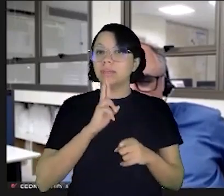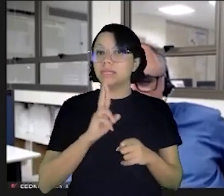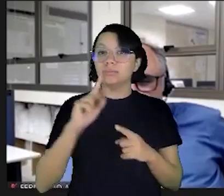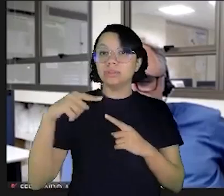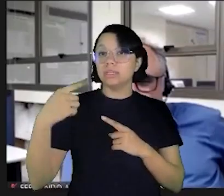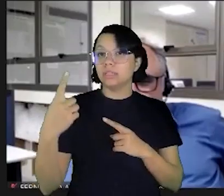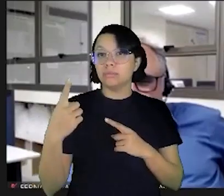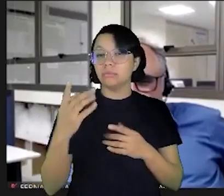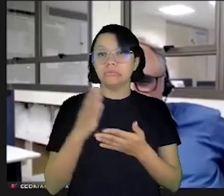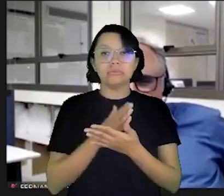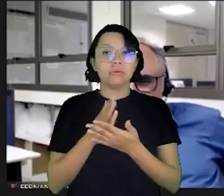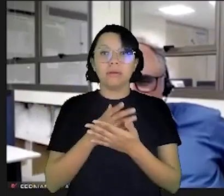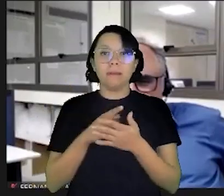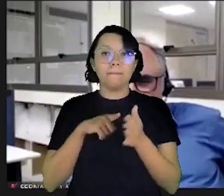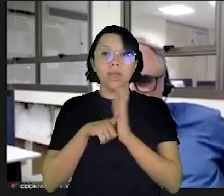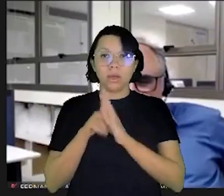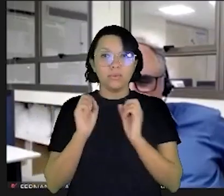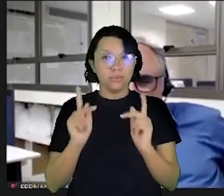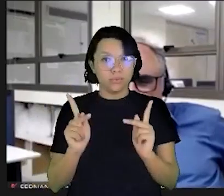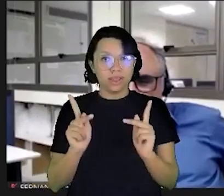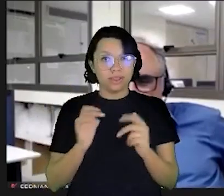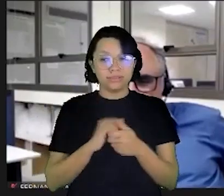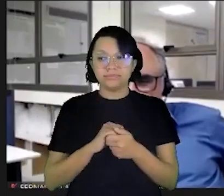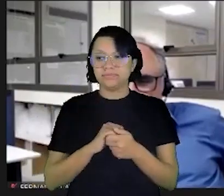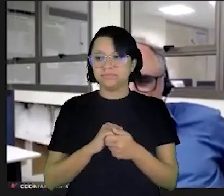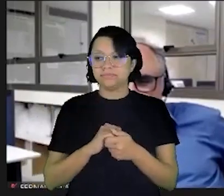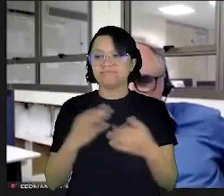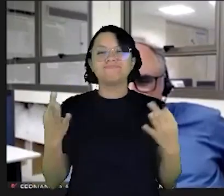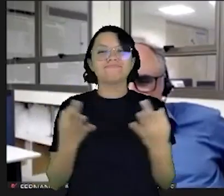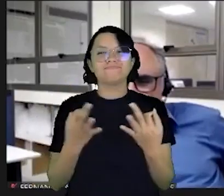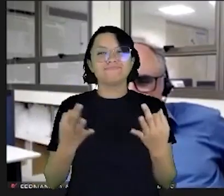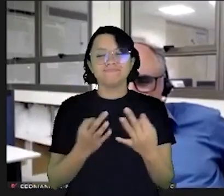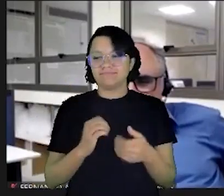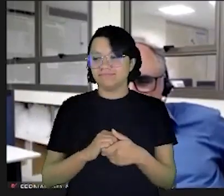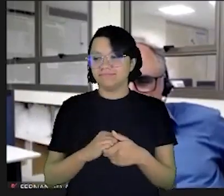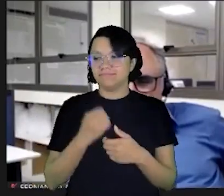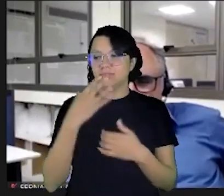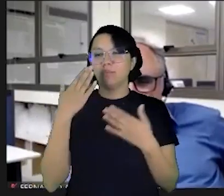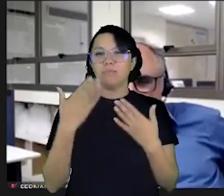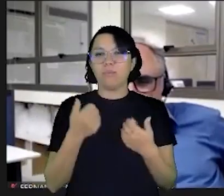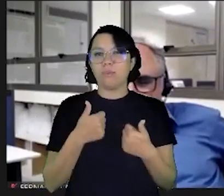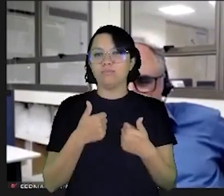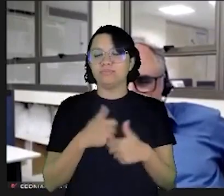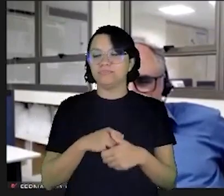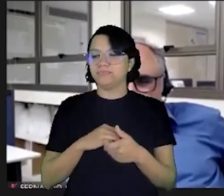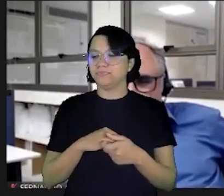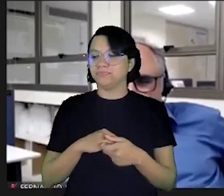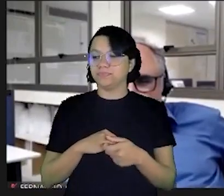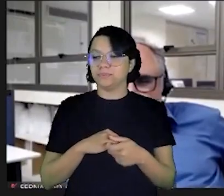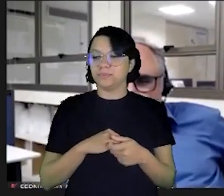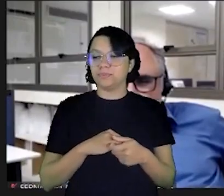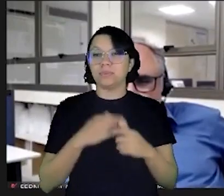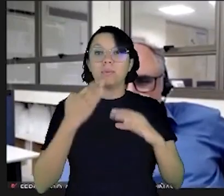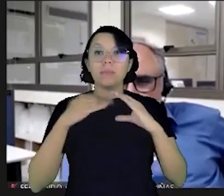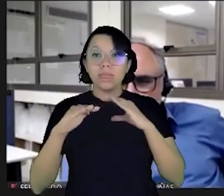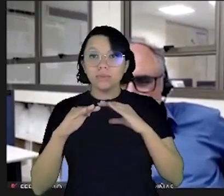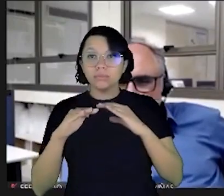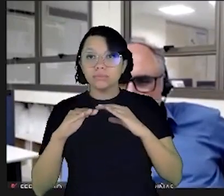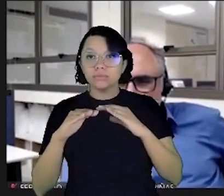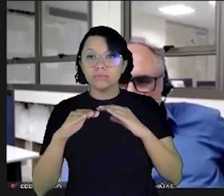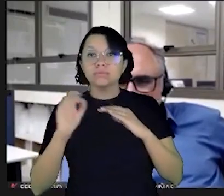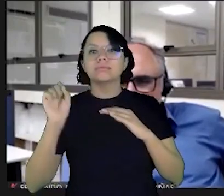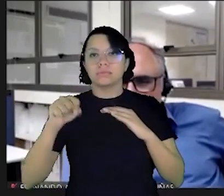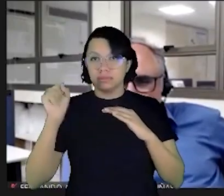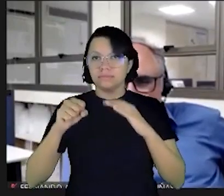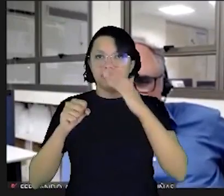pra responder a posteriori quaisquer perguntas tá bem? Ótimo muito bom aí